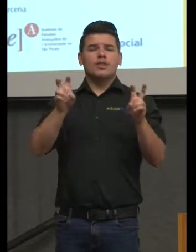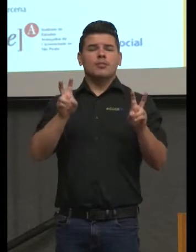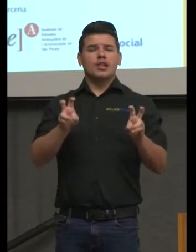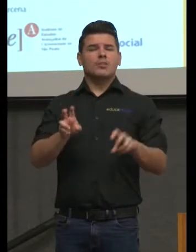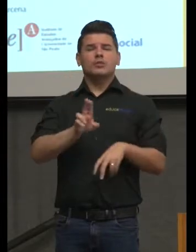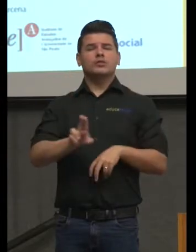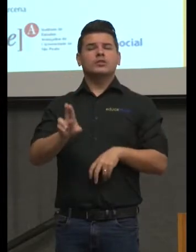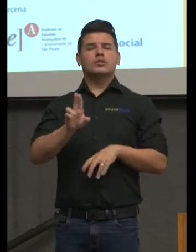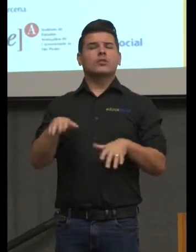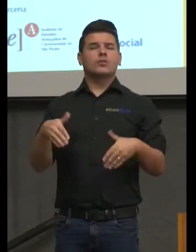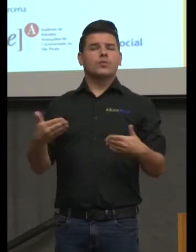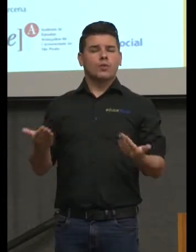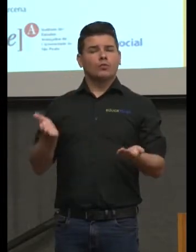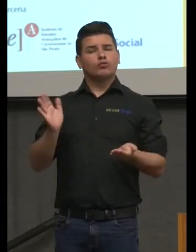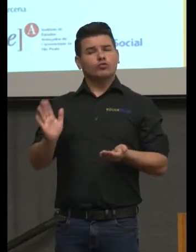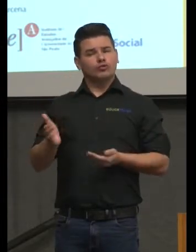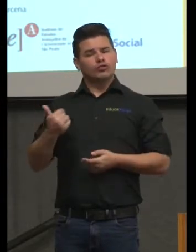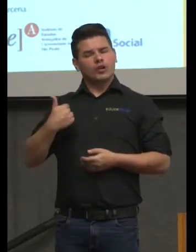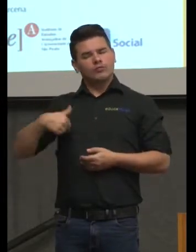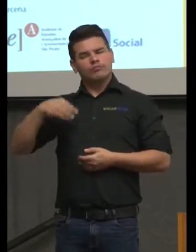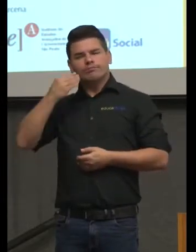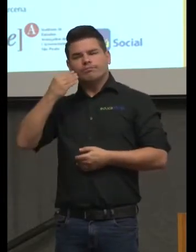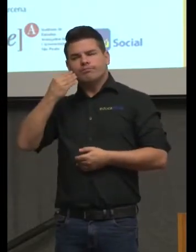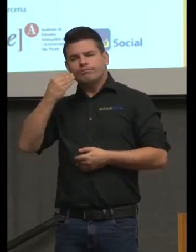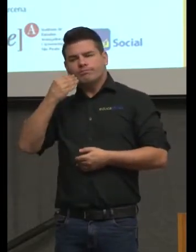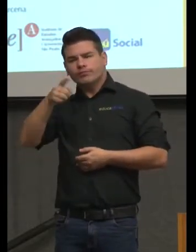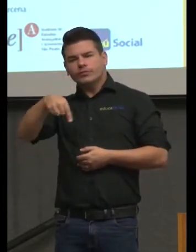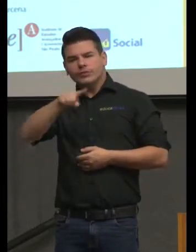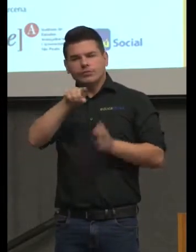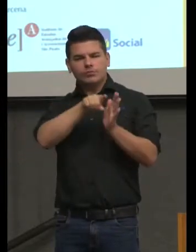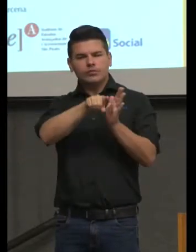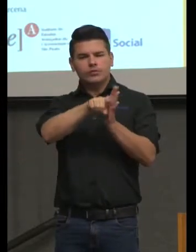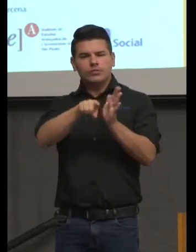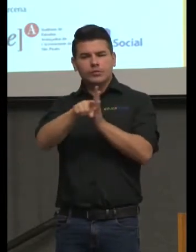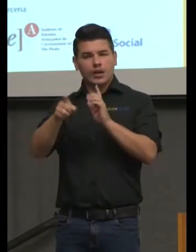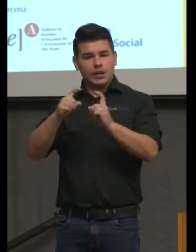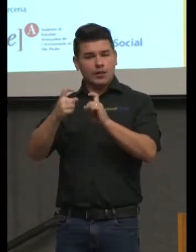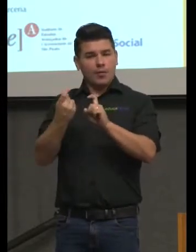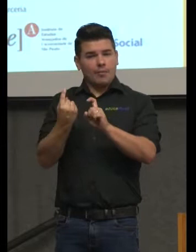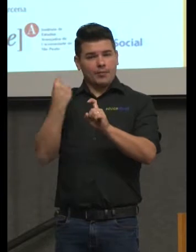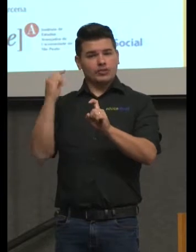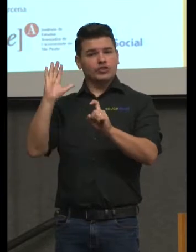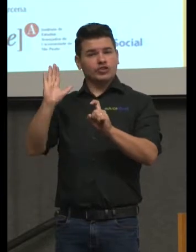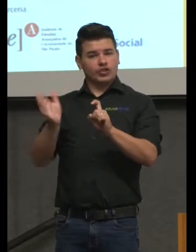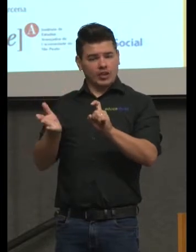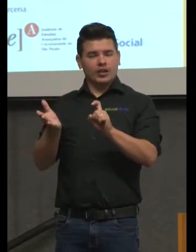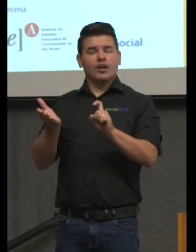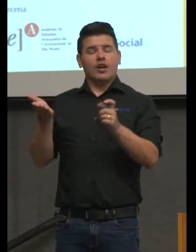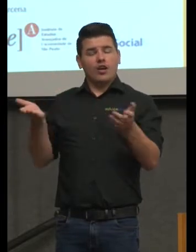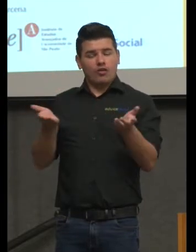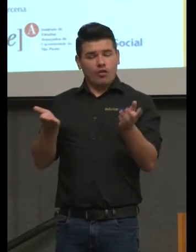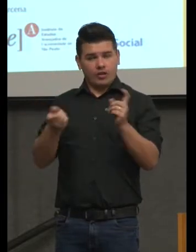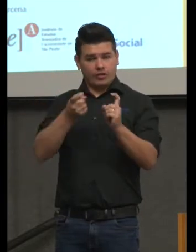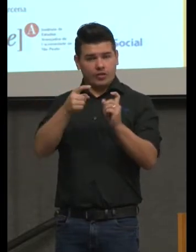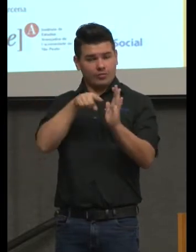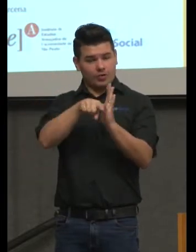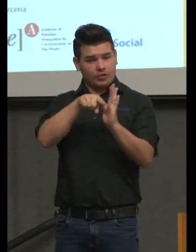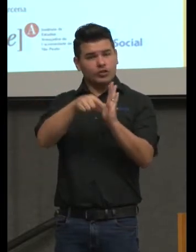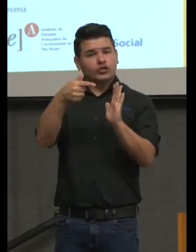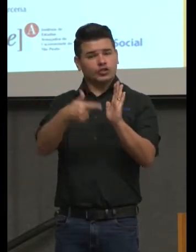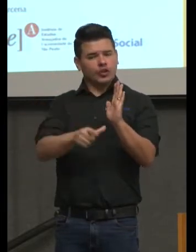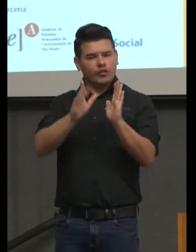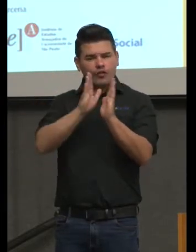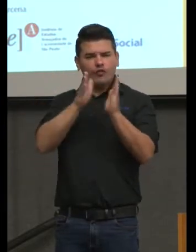sendo levado em consideração, a participação de vocês, o que disseram na reunião passada, mas hoje tem uma pergunta na avaliação mais